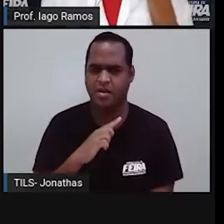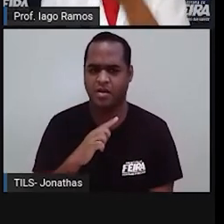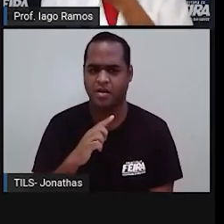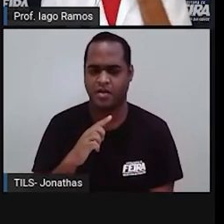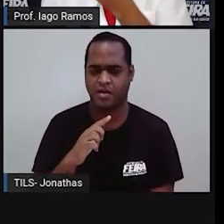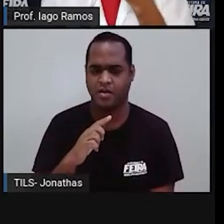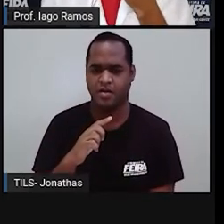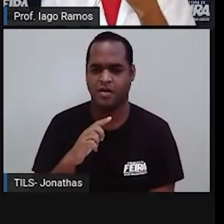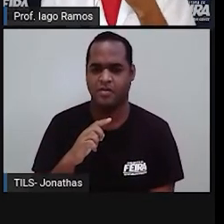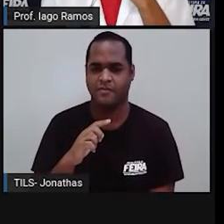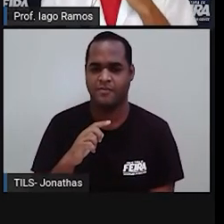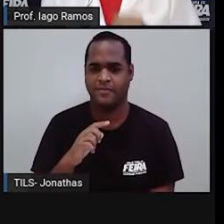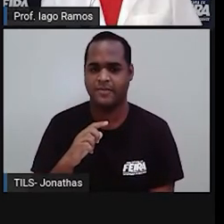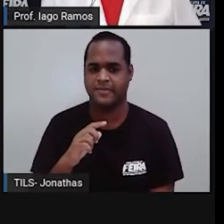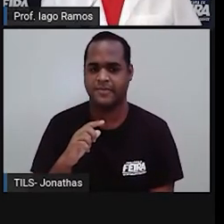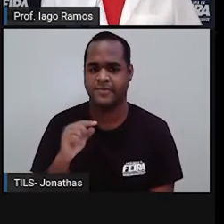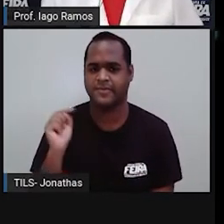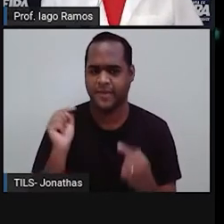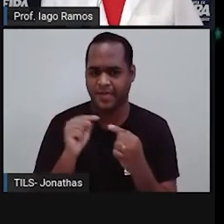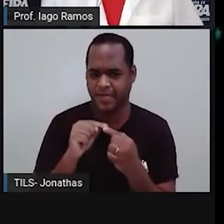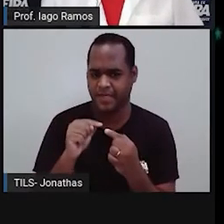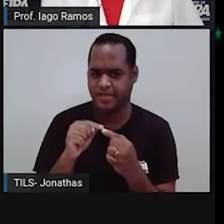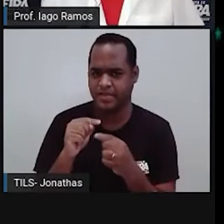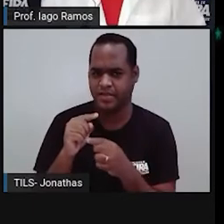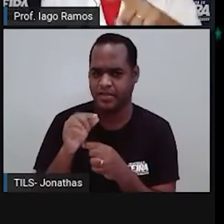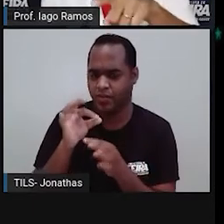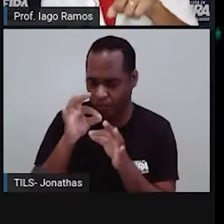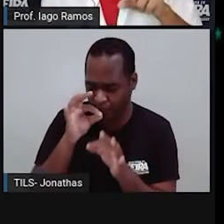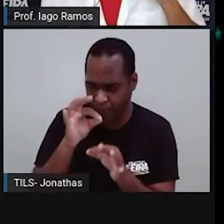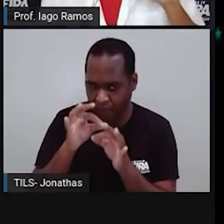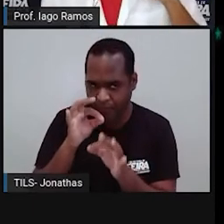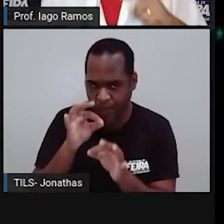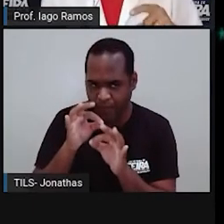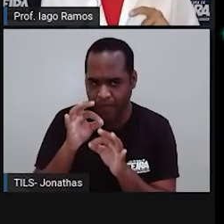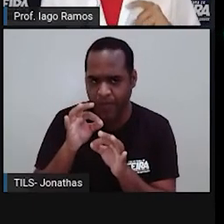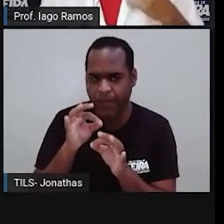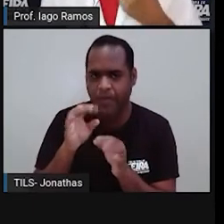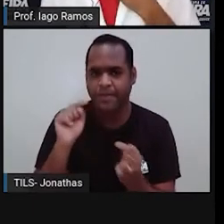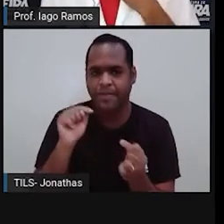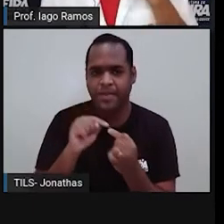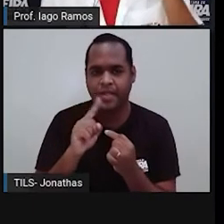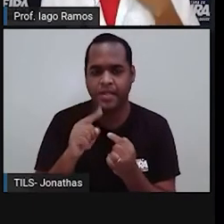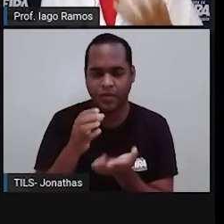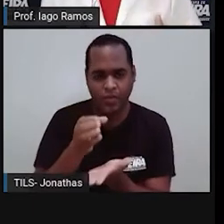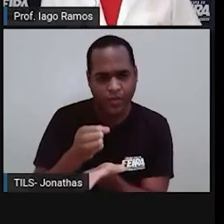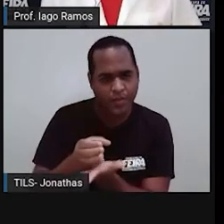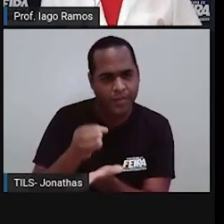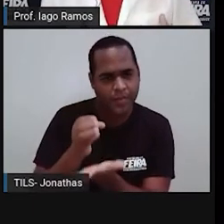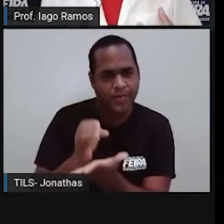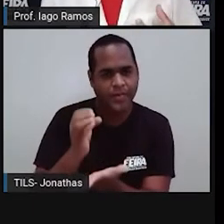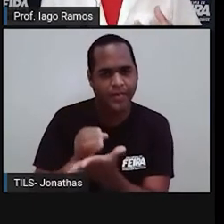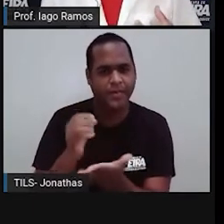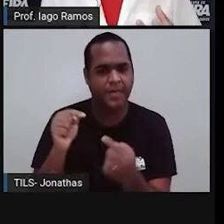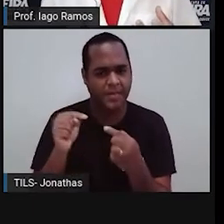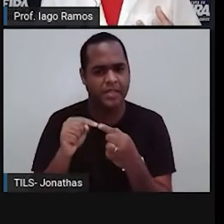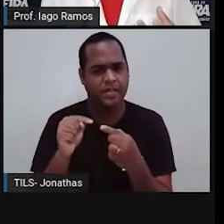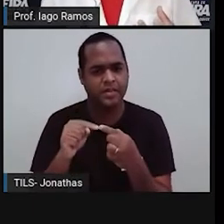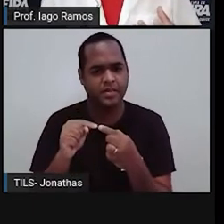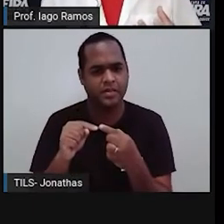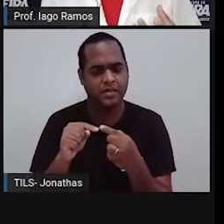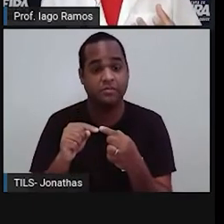Um canudinho. Ih, lembra um cilindro, é? Ali está pedindo o que não é. O copo. O copo lembra o cilindro, né?